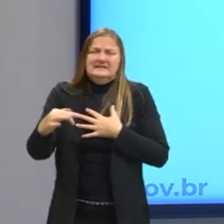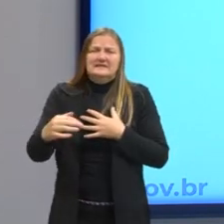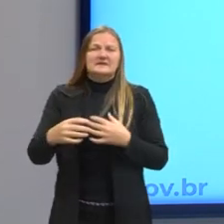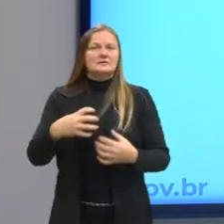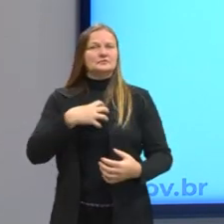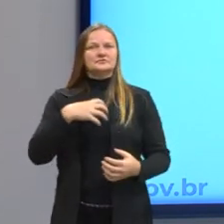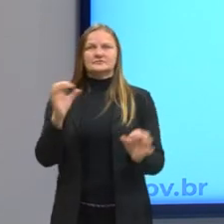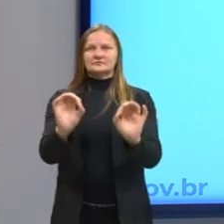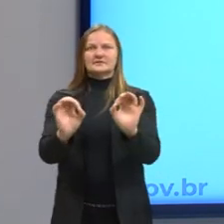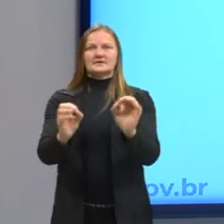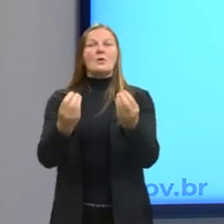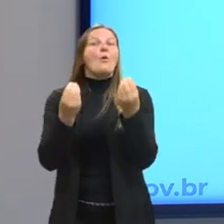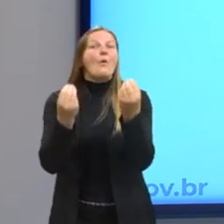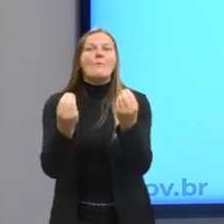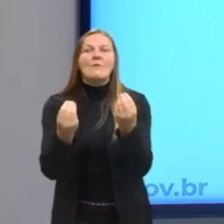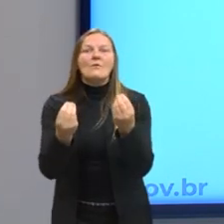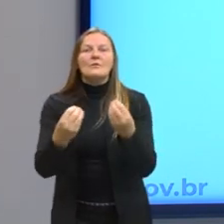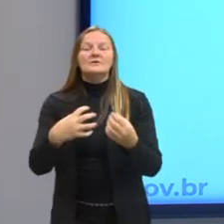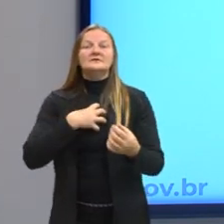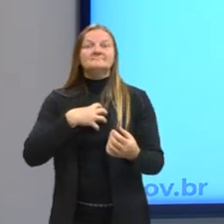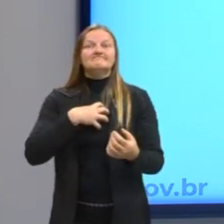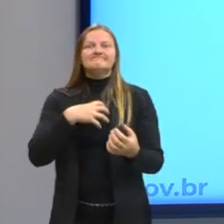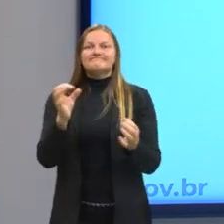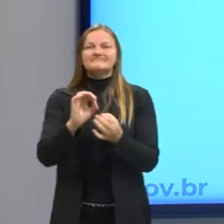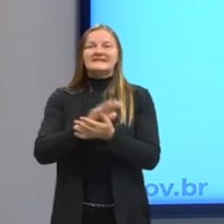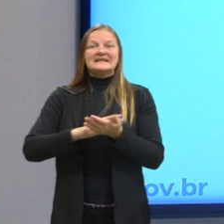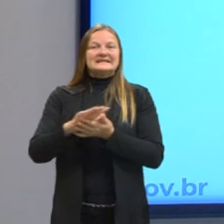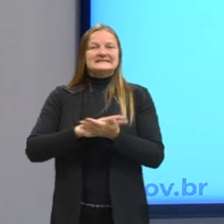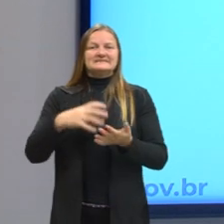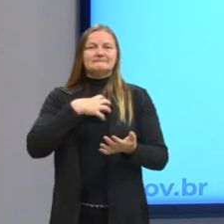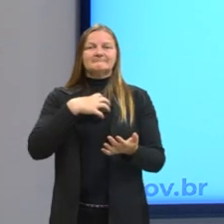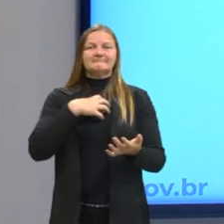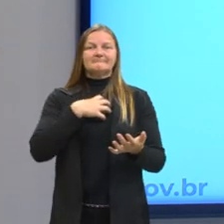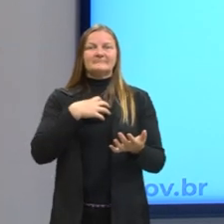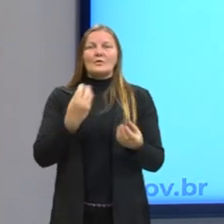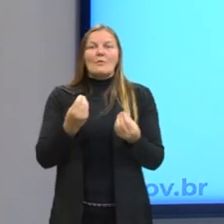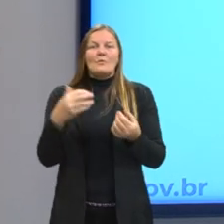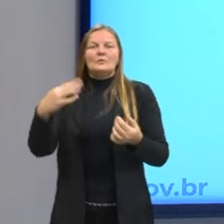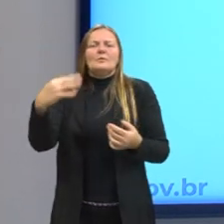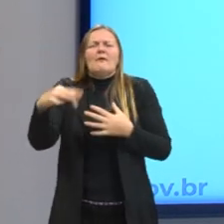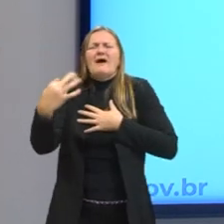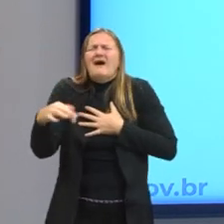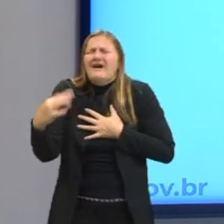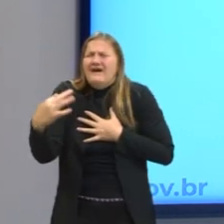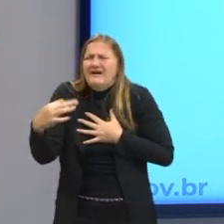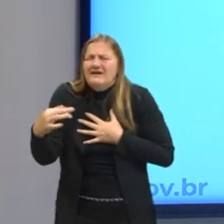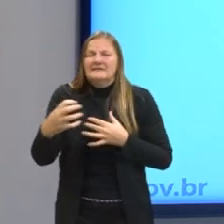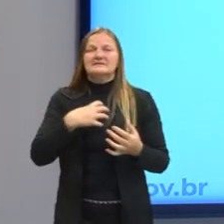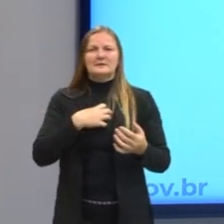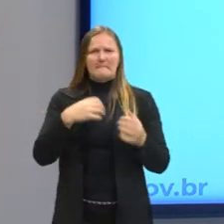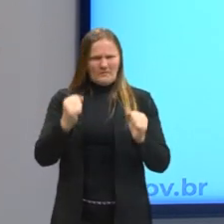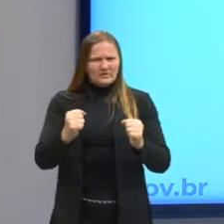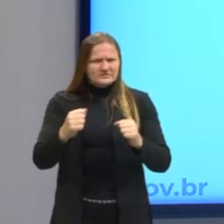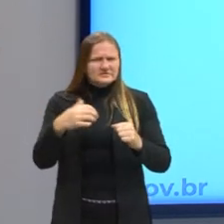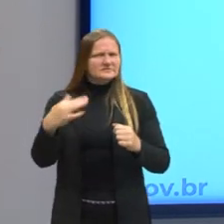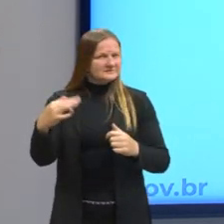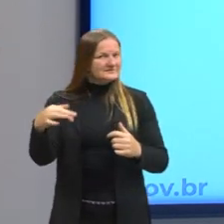não sinto. Se eu não estou sentindo algo, essa coisa pode doer?